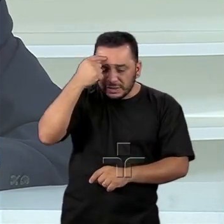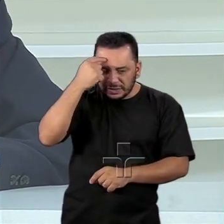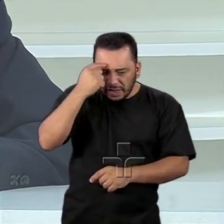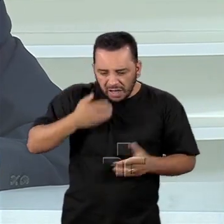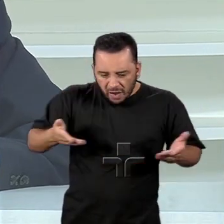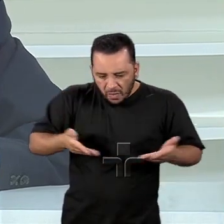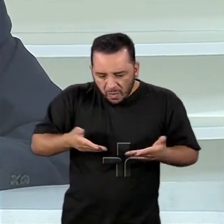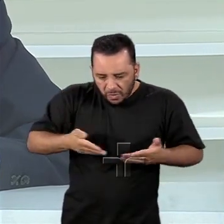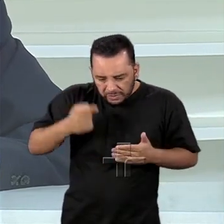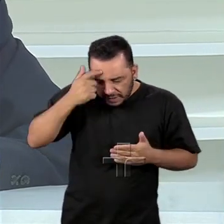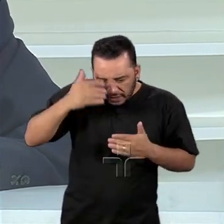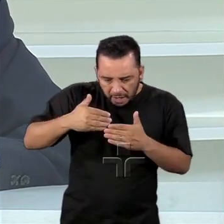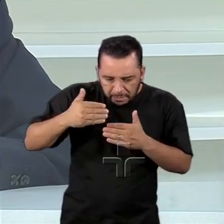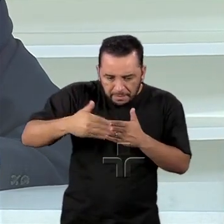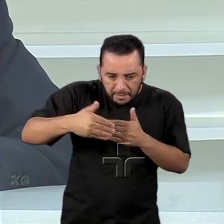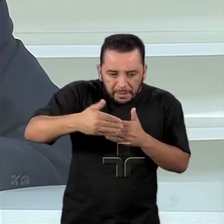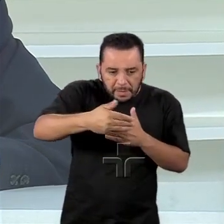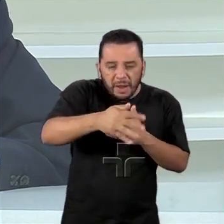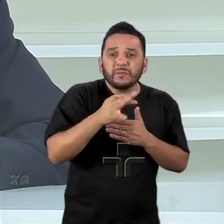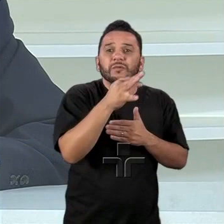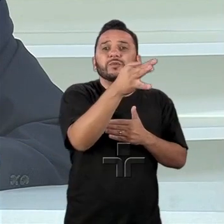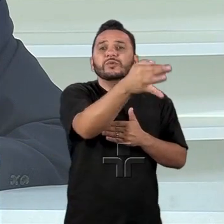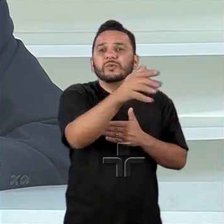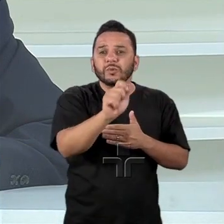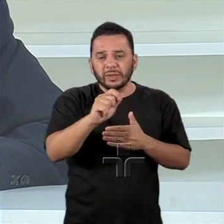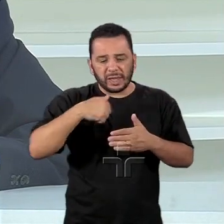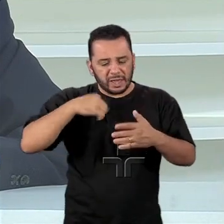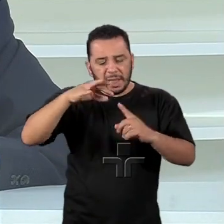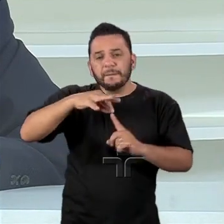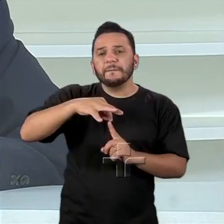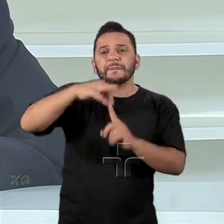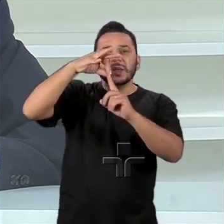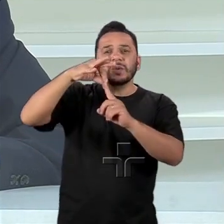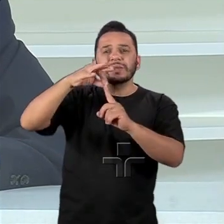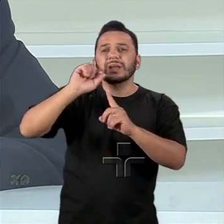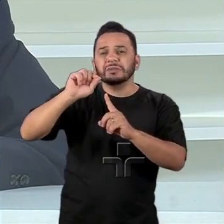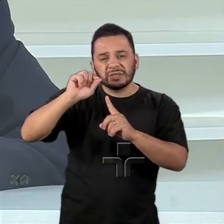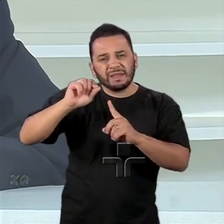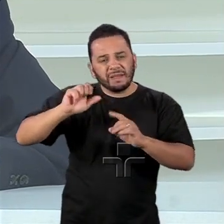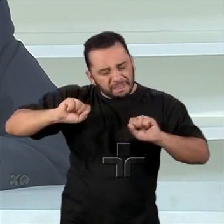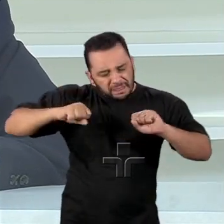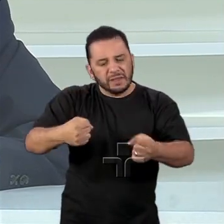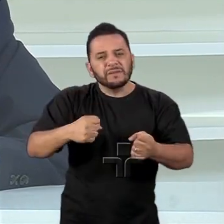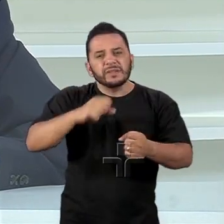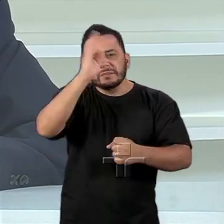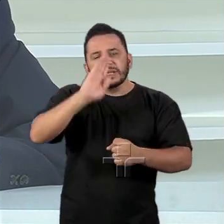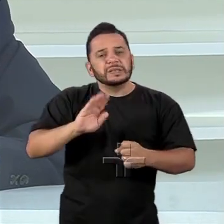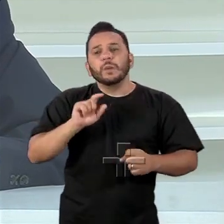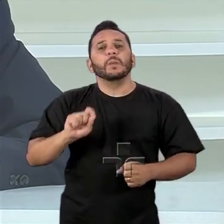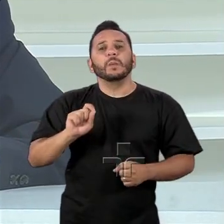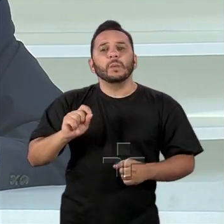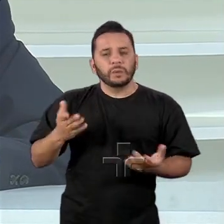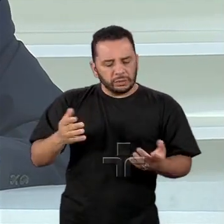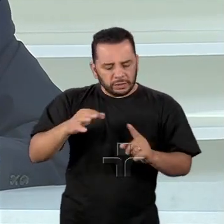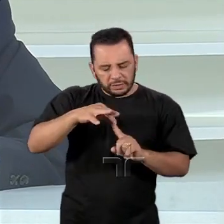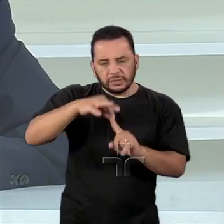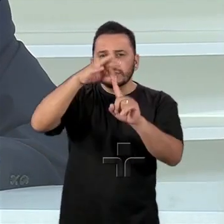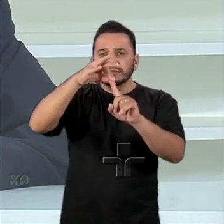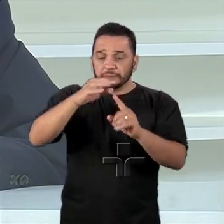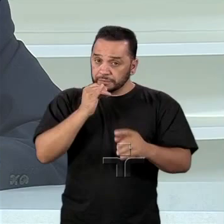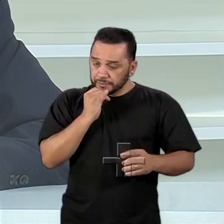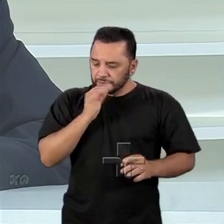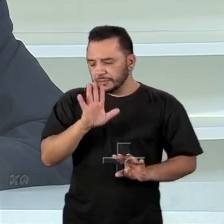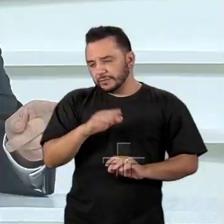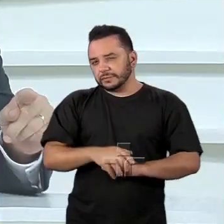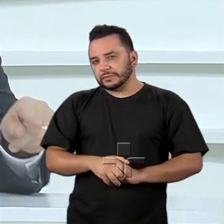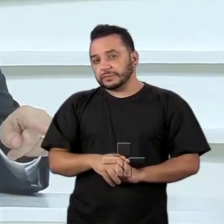prioridades na defesa do interesse do Brasil. Então, quais são as prioridades? Quer dizer, hoje o Brasil... Vamos